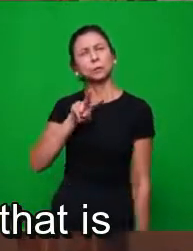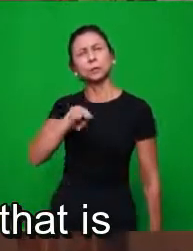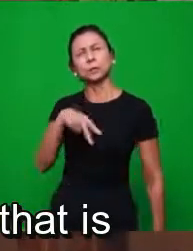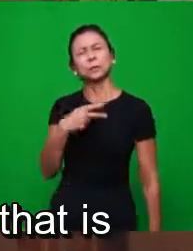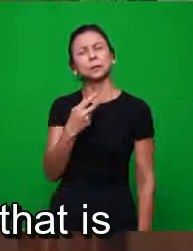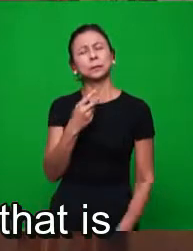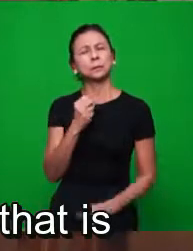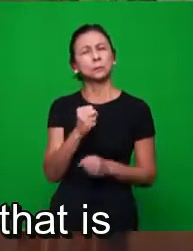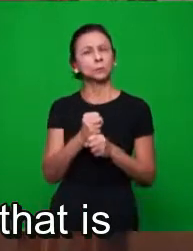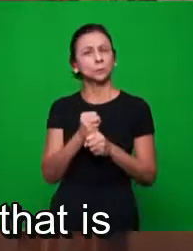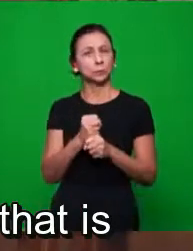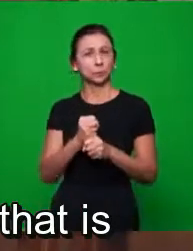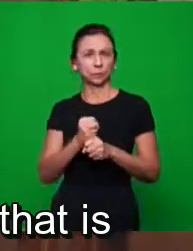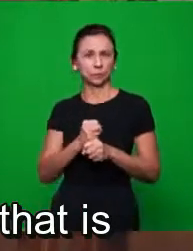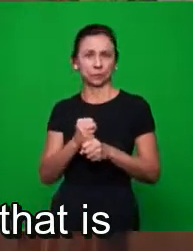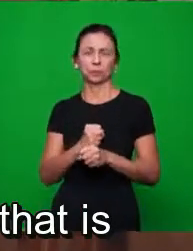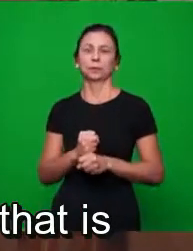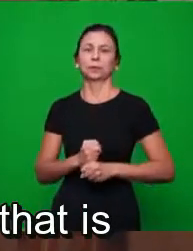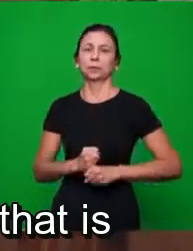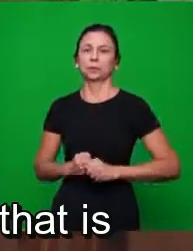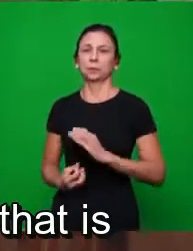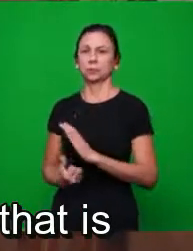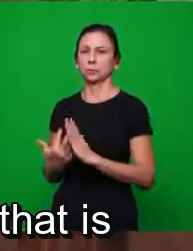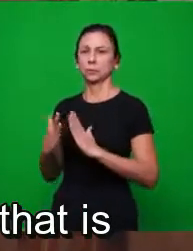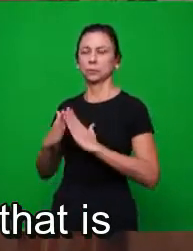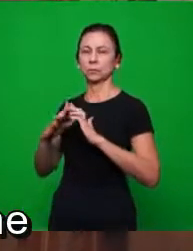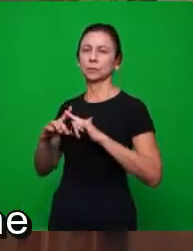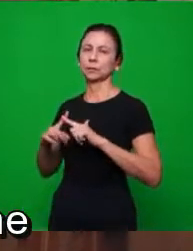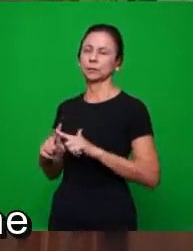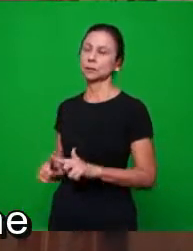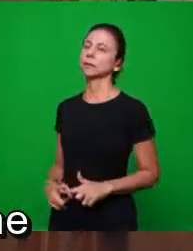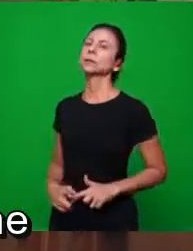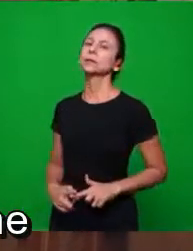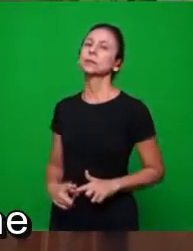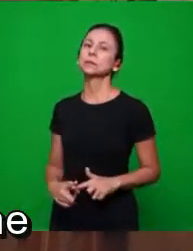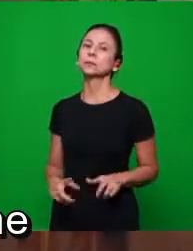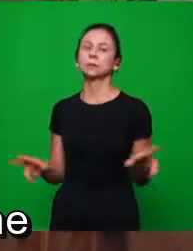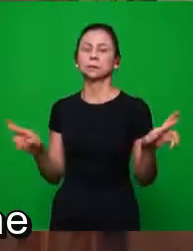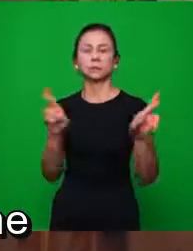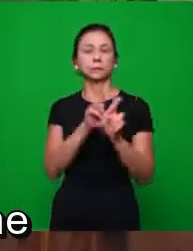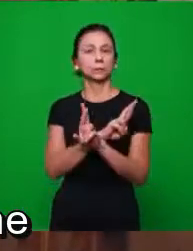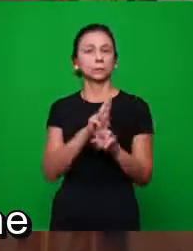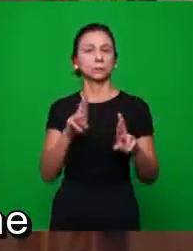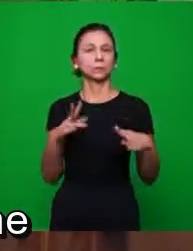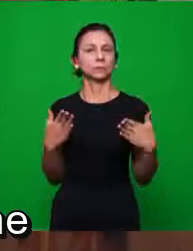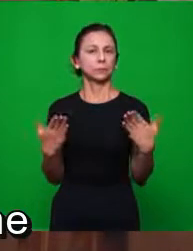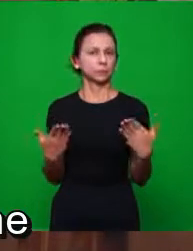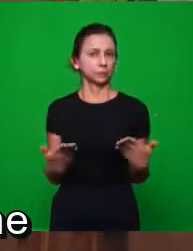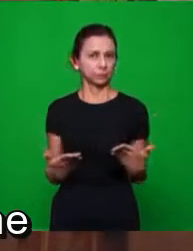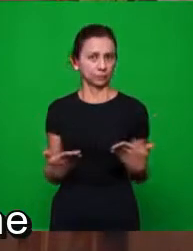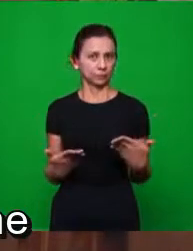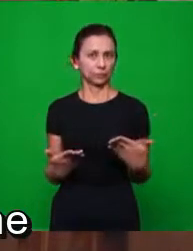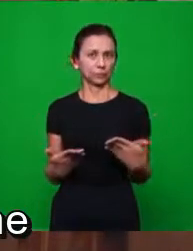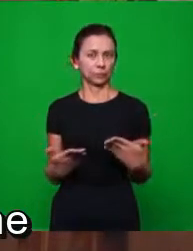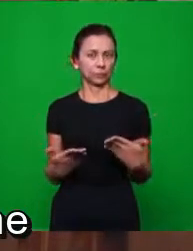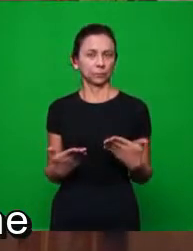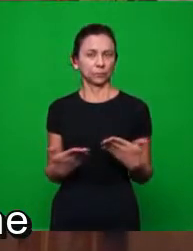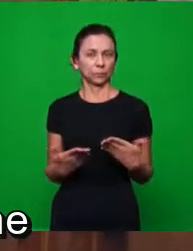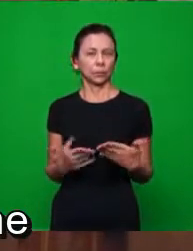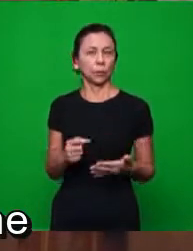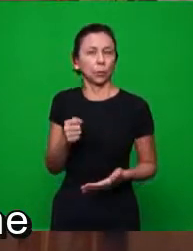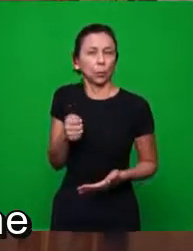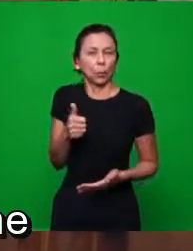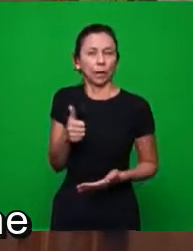anos de existência da Igreja, que está relacionada agora com a sua partida,